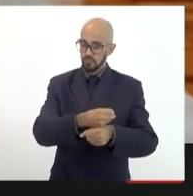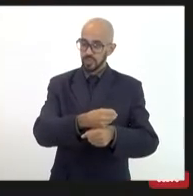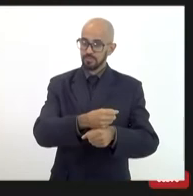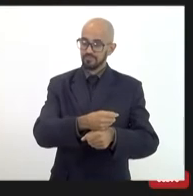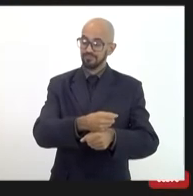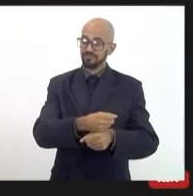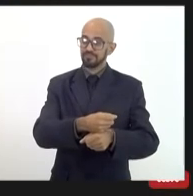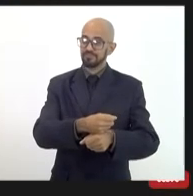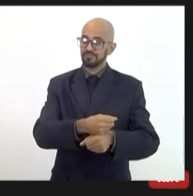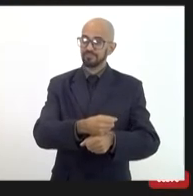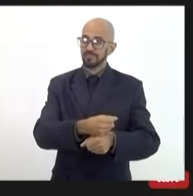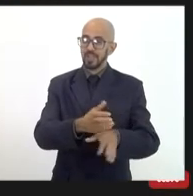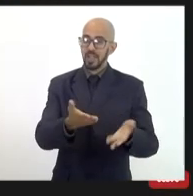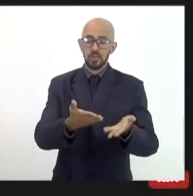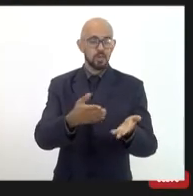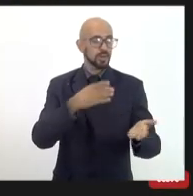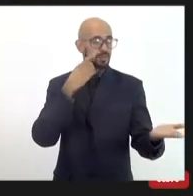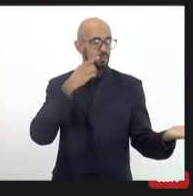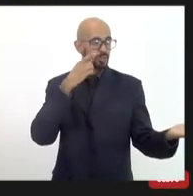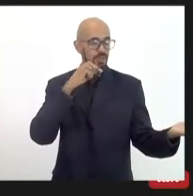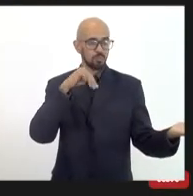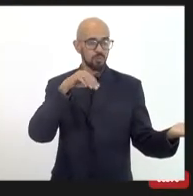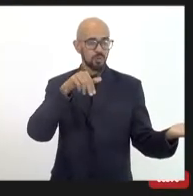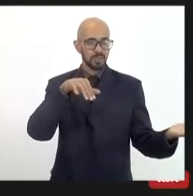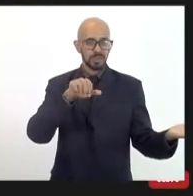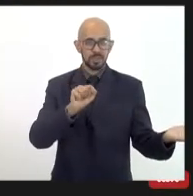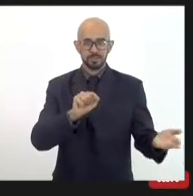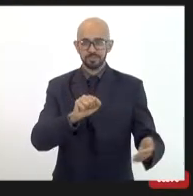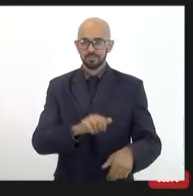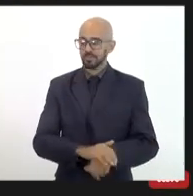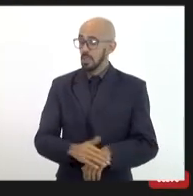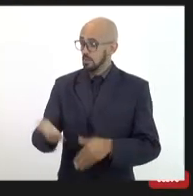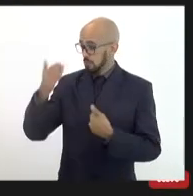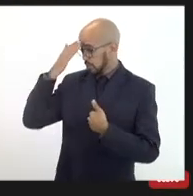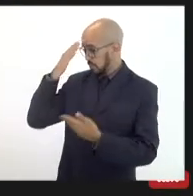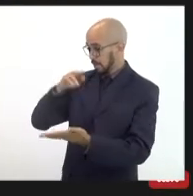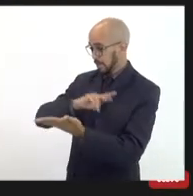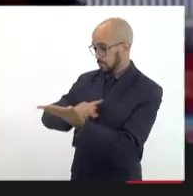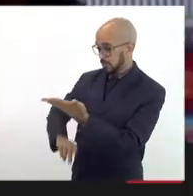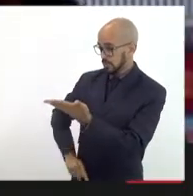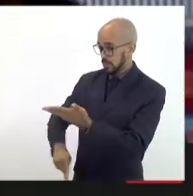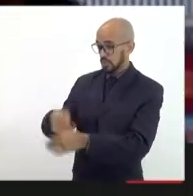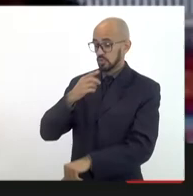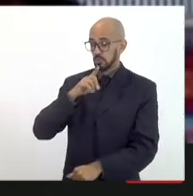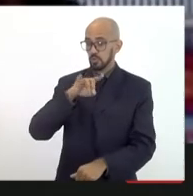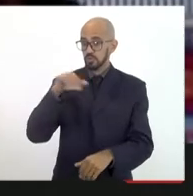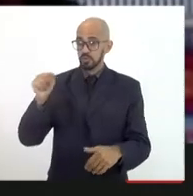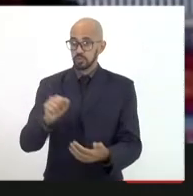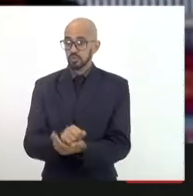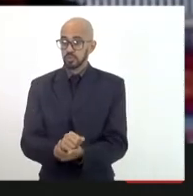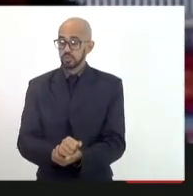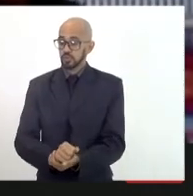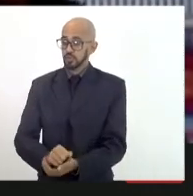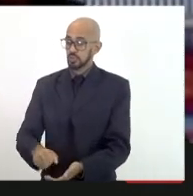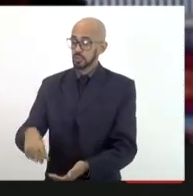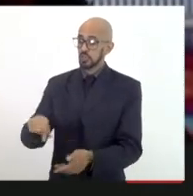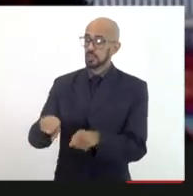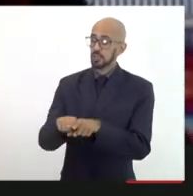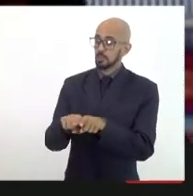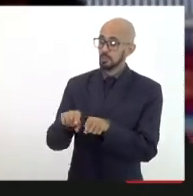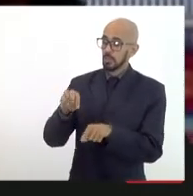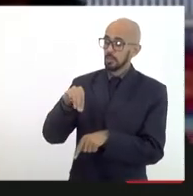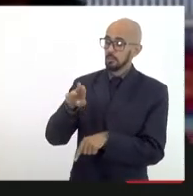palavra deputada Mônica por favor obrigada presidente bom dia presidente André Siliano professor Mauro Osório